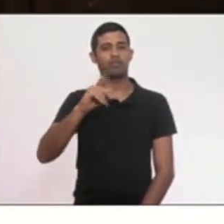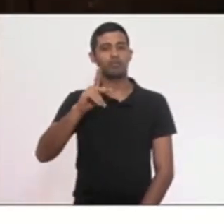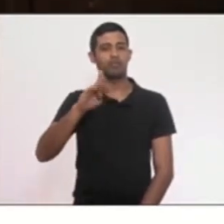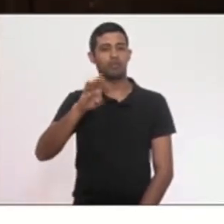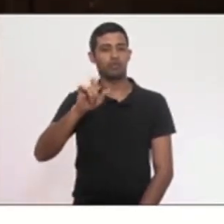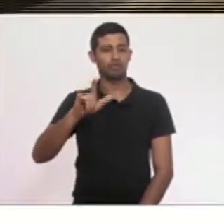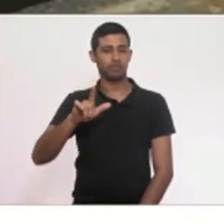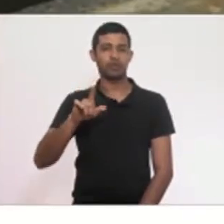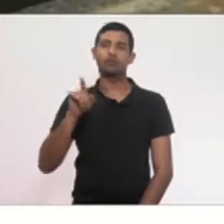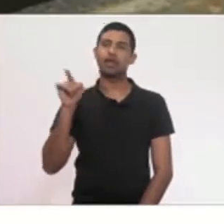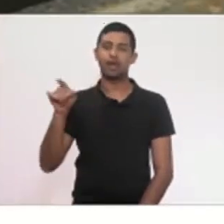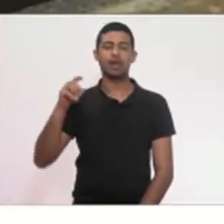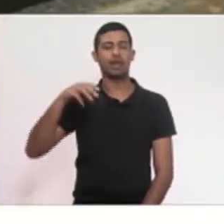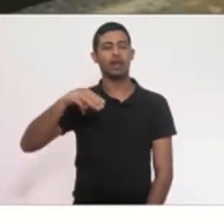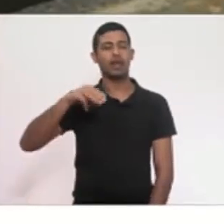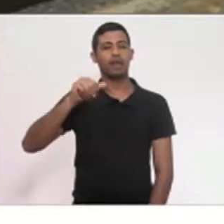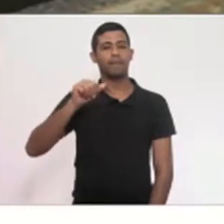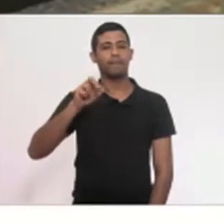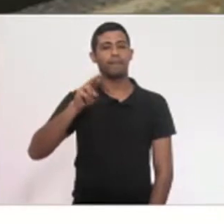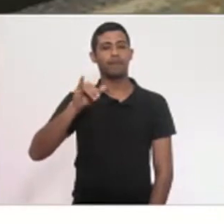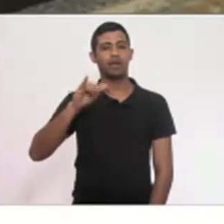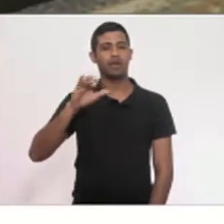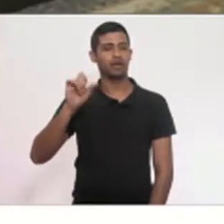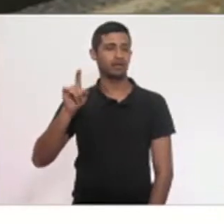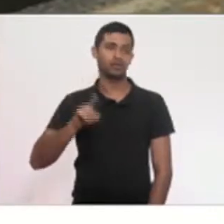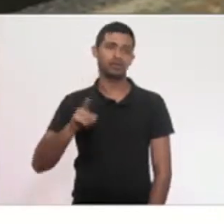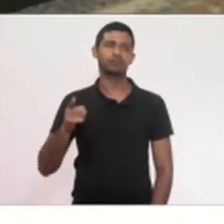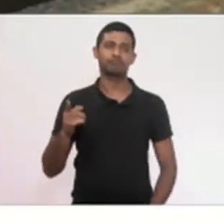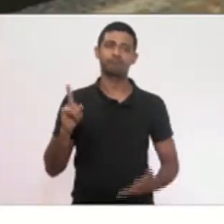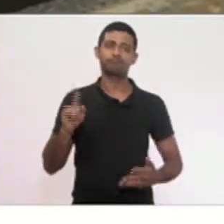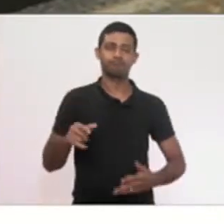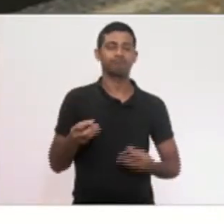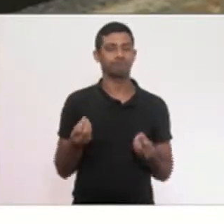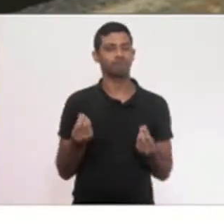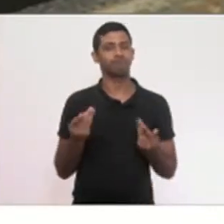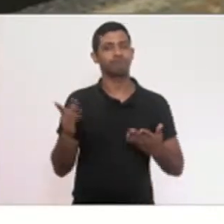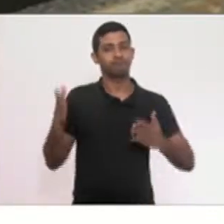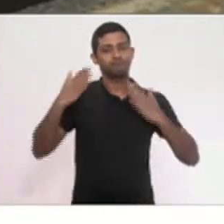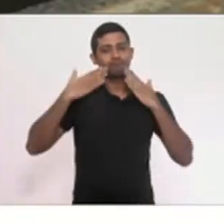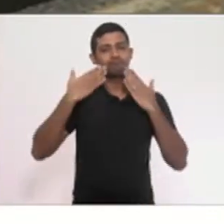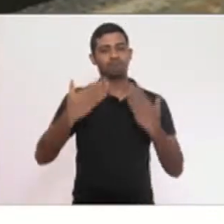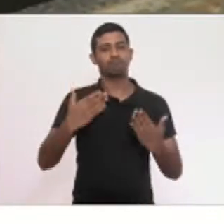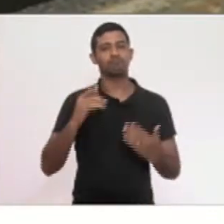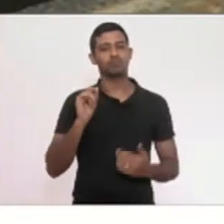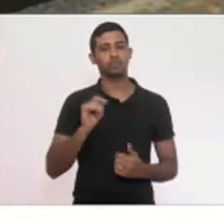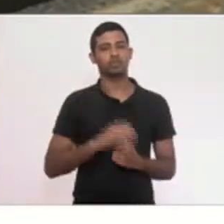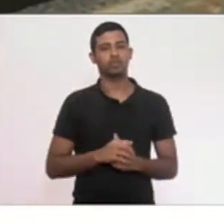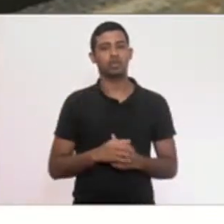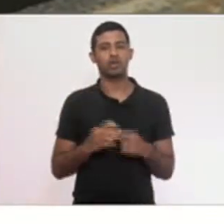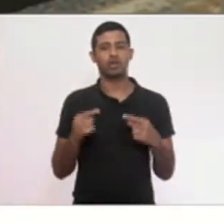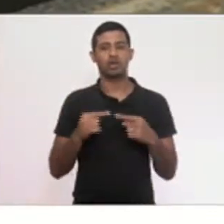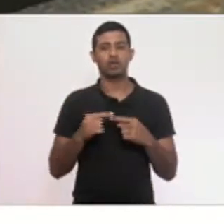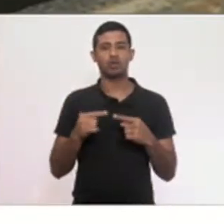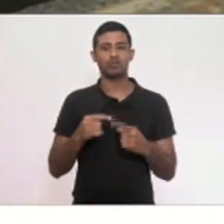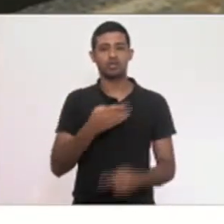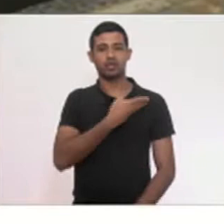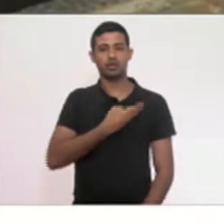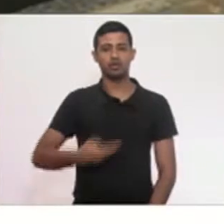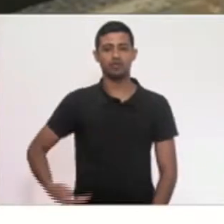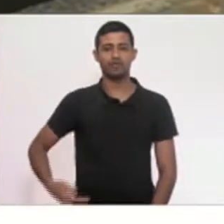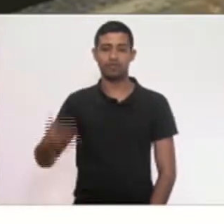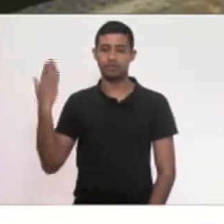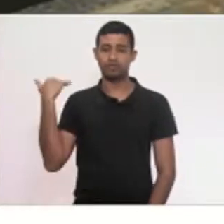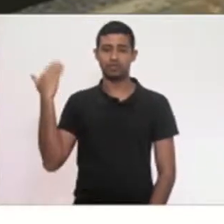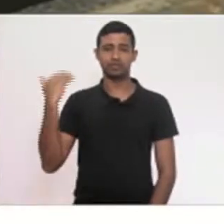Maricá, de fato, é um reflexo do que foi os governos do